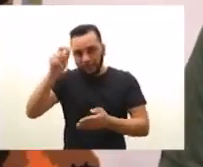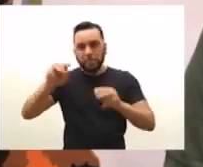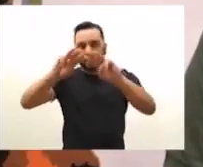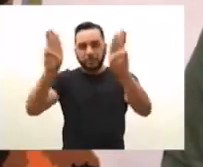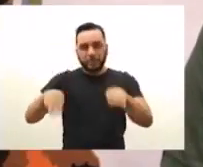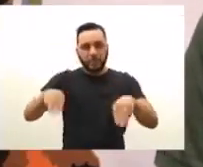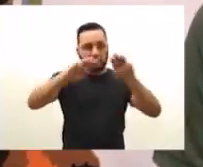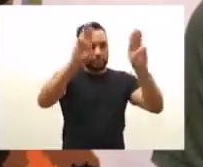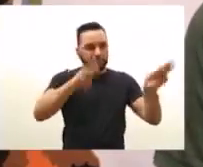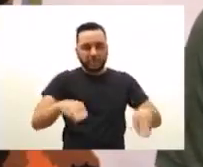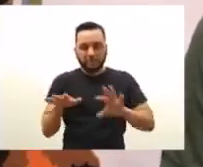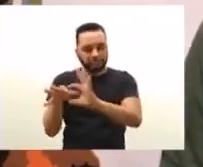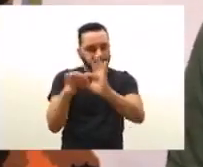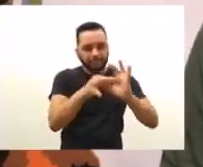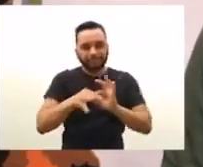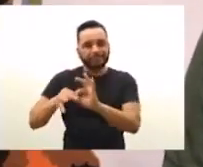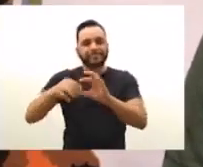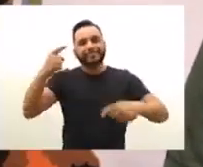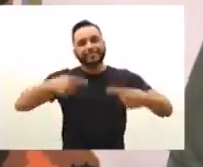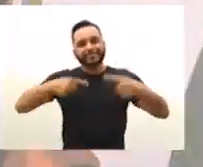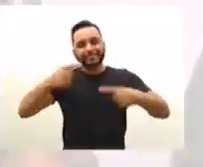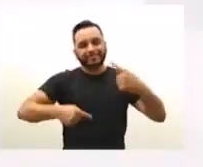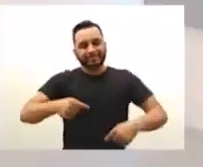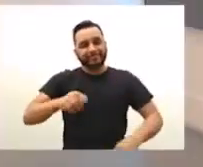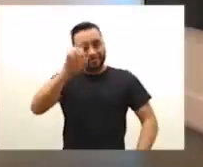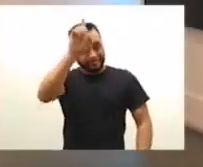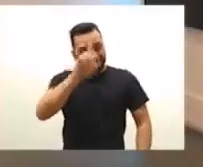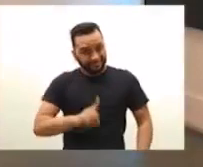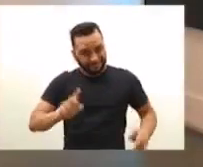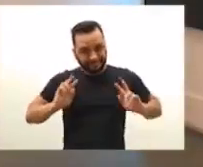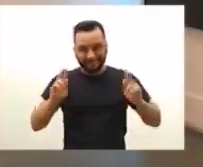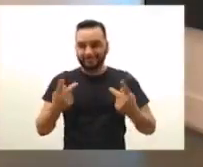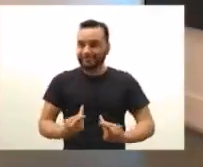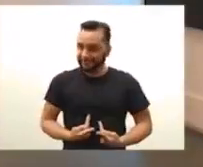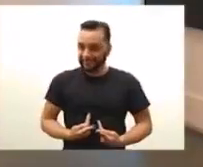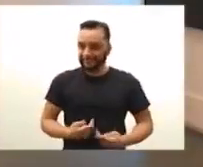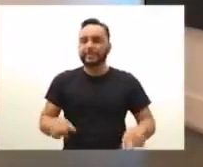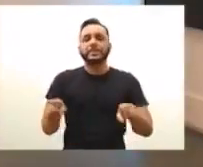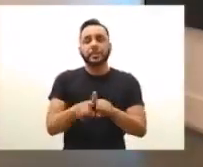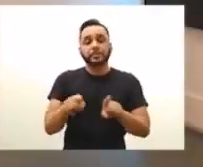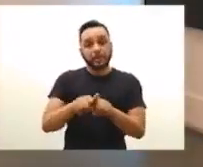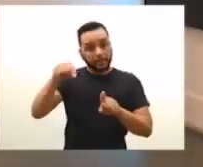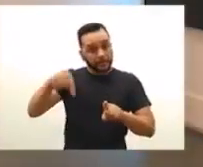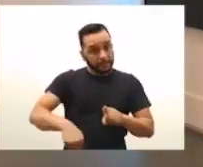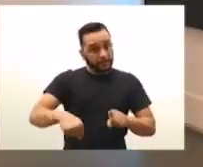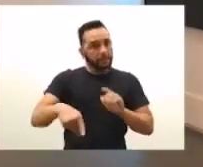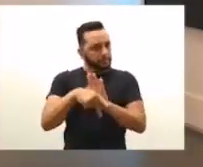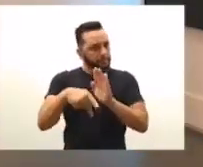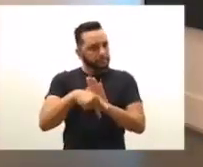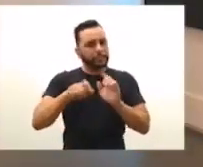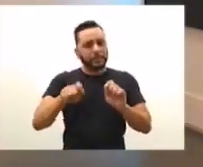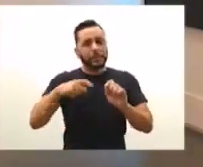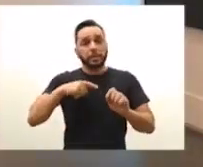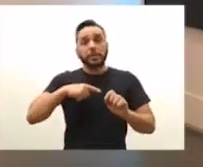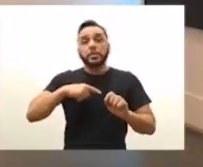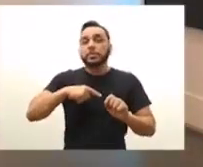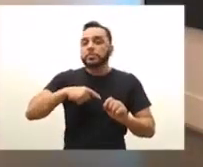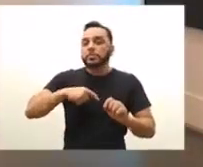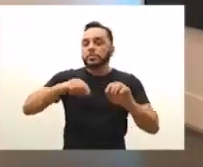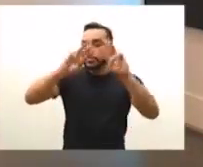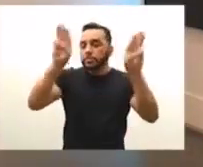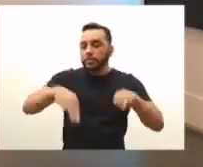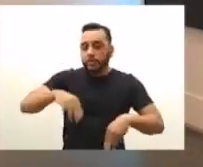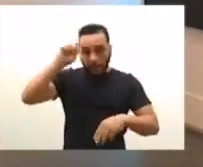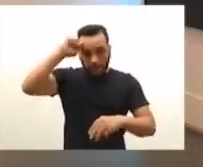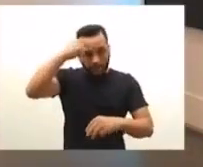museus para falar sobre direitos humanos. Desde 2015, o Museu Afro Brasil integra a equipe de